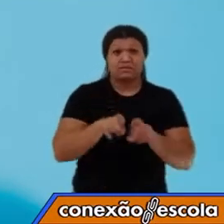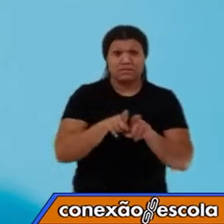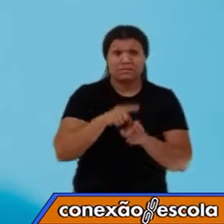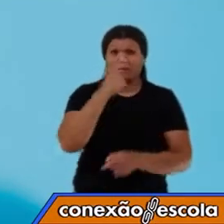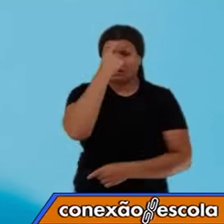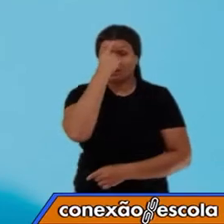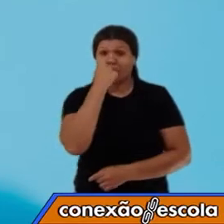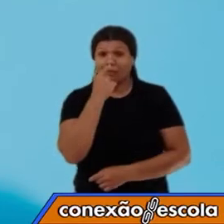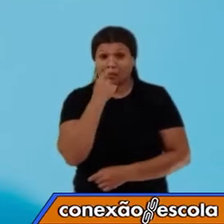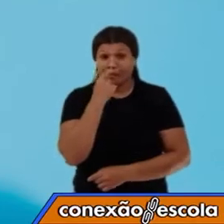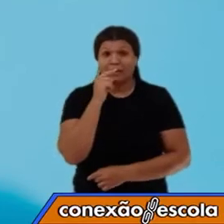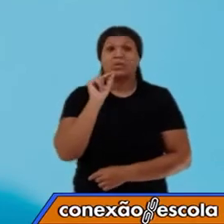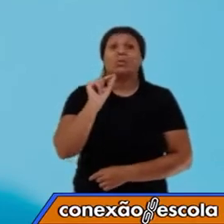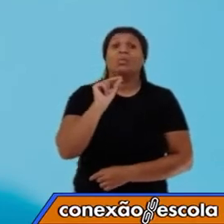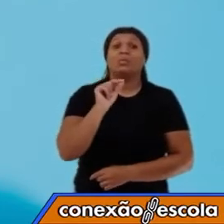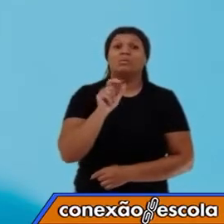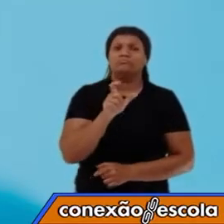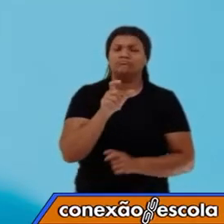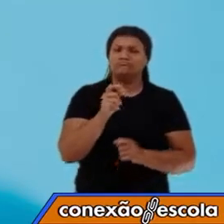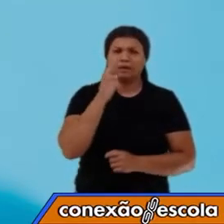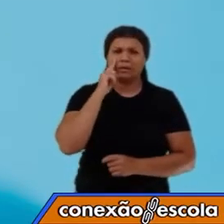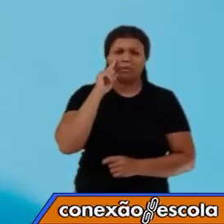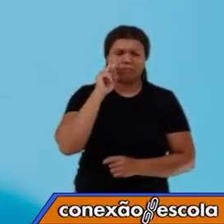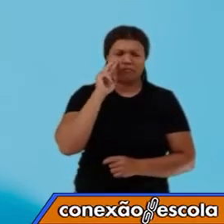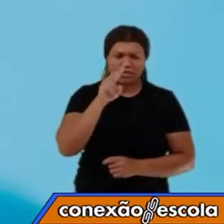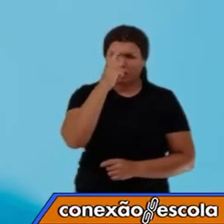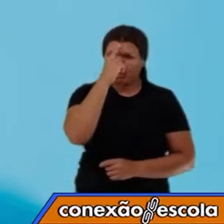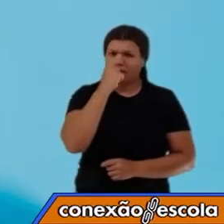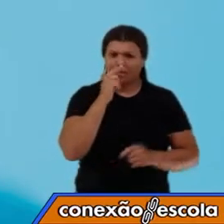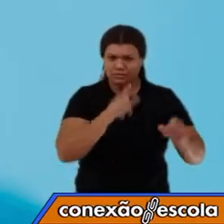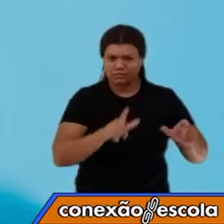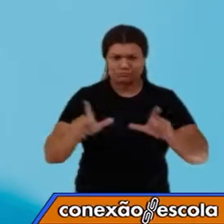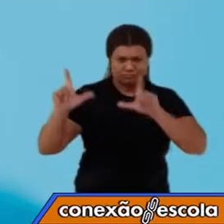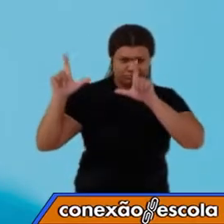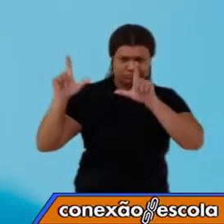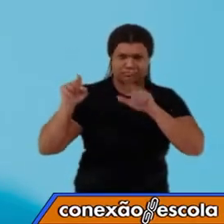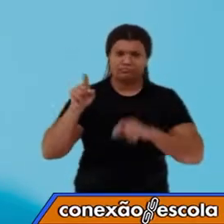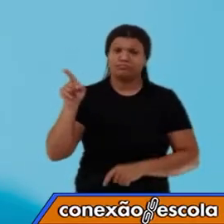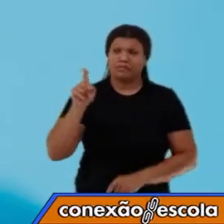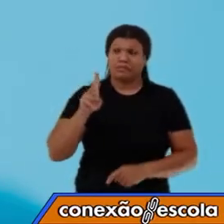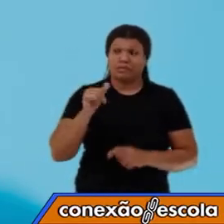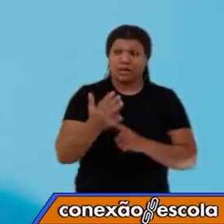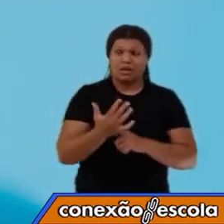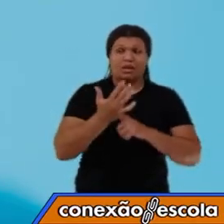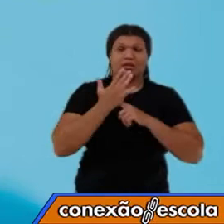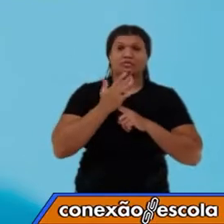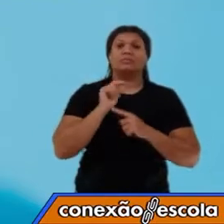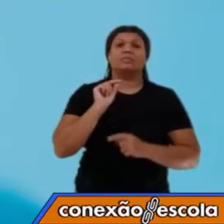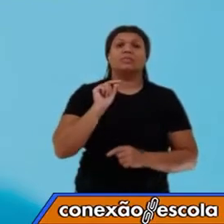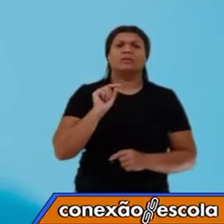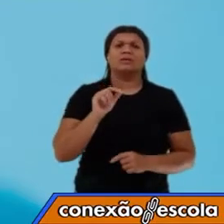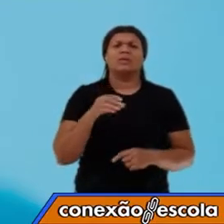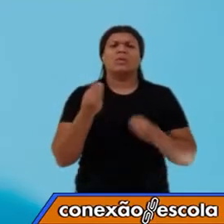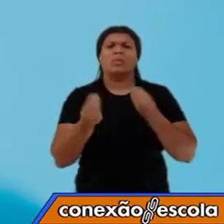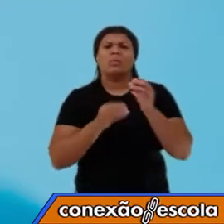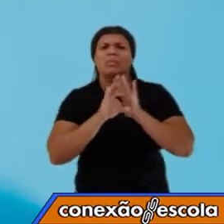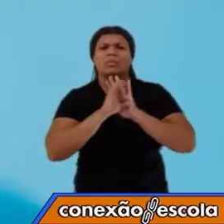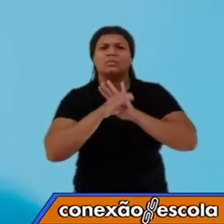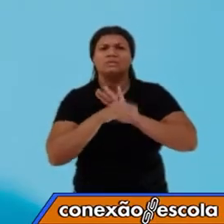de um termômetro, que também vai nos auxiliar nessa compreensão do conceito de